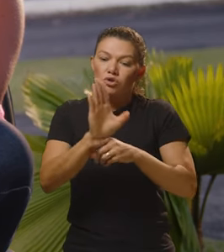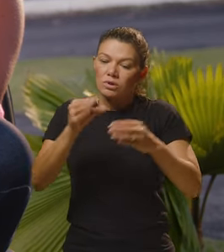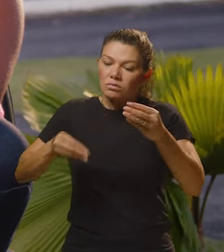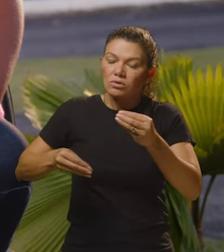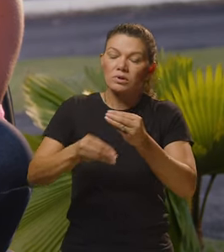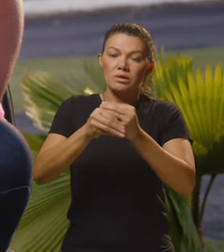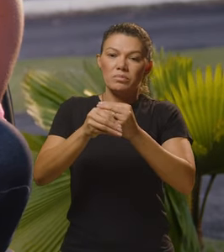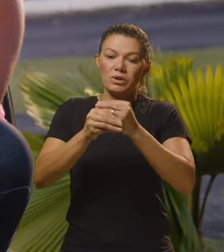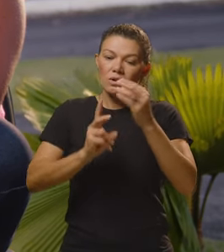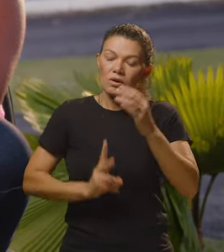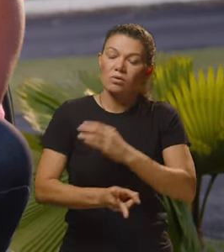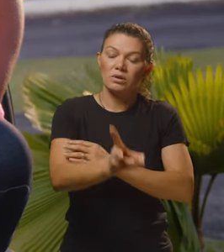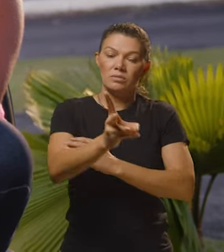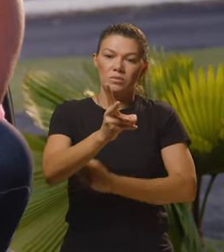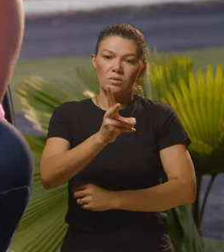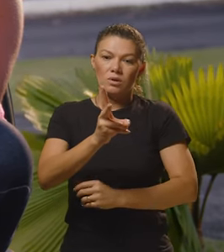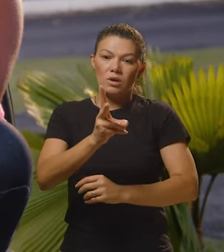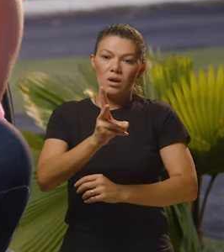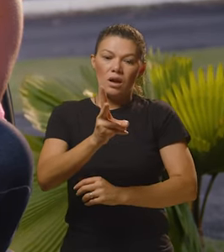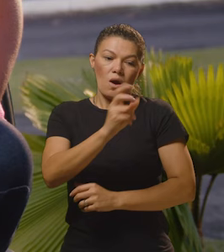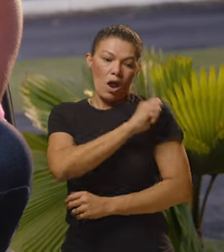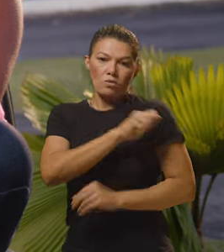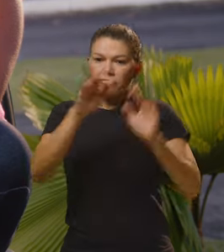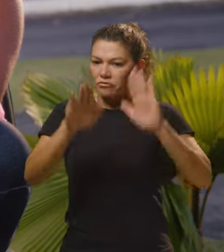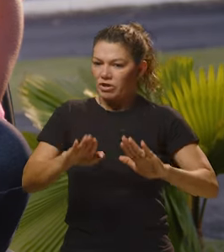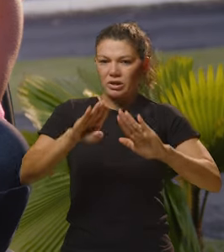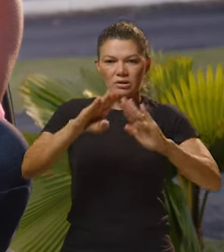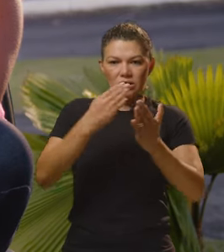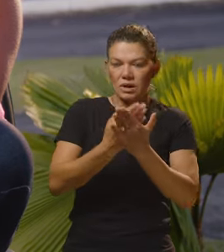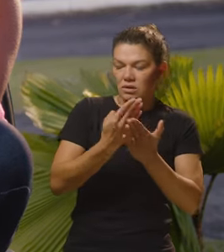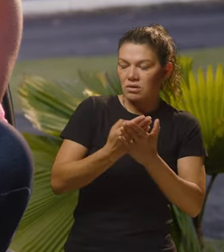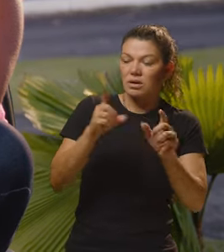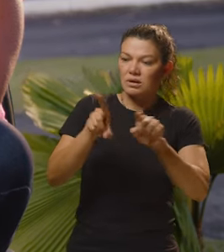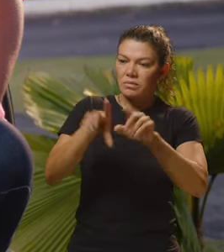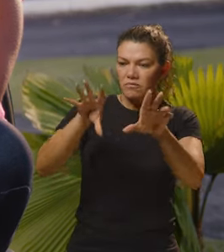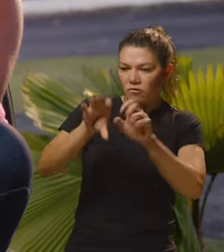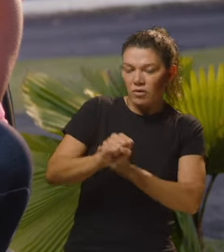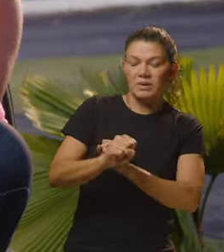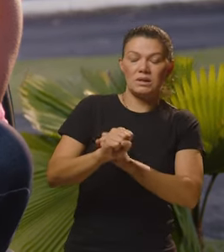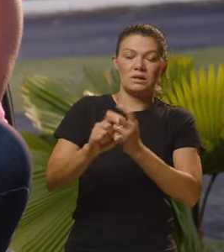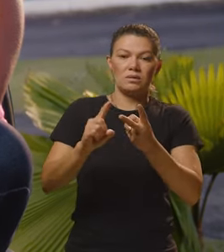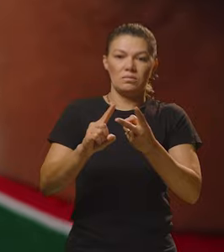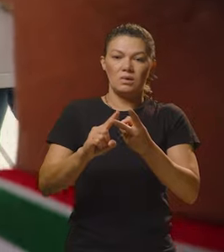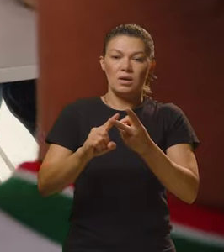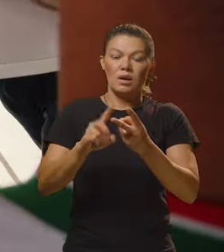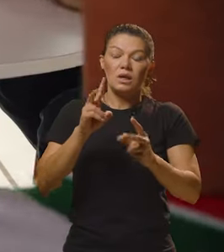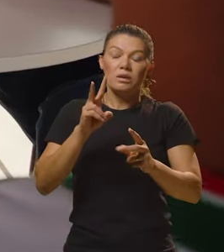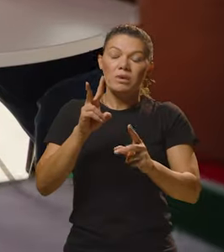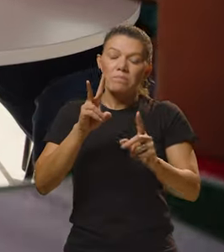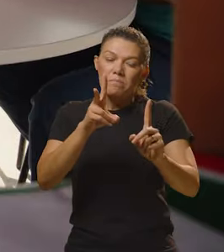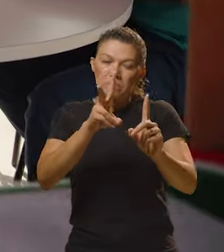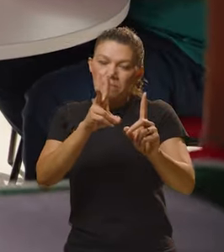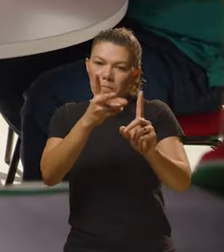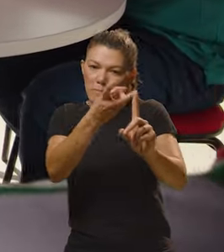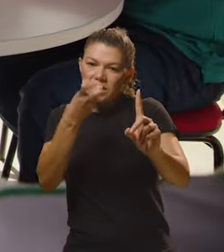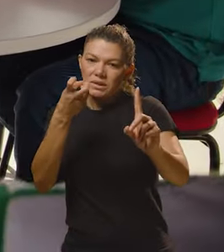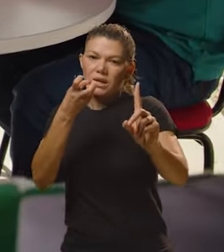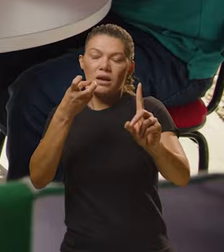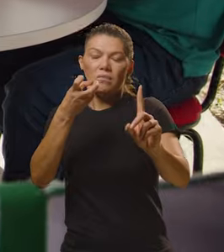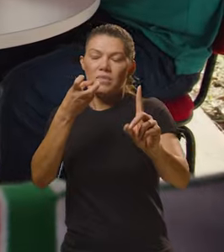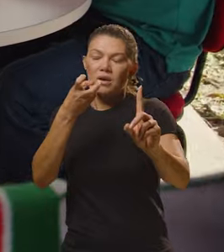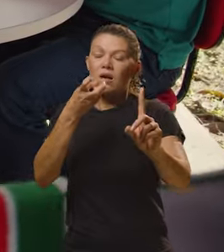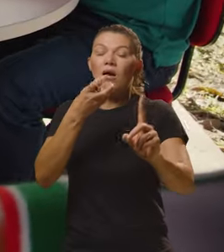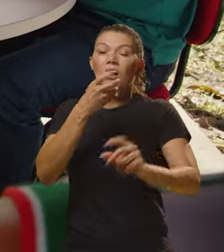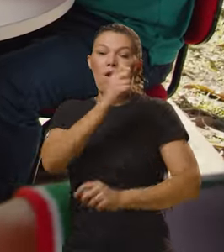contribuir para a permanência do estudante na instituição, para o êxito acadêmico, visualiza o aluno como